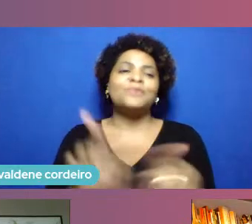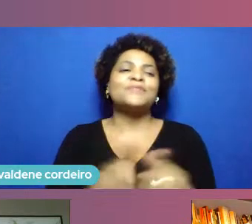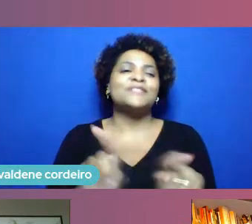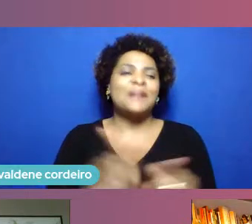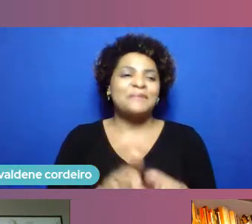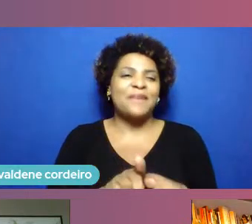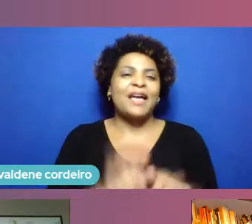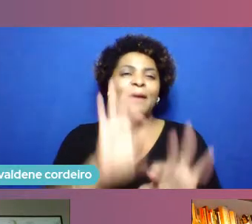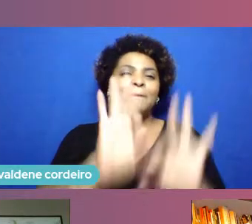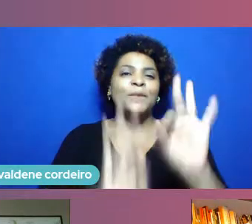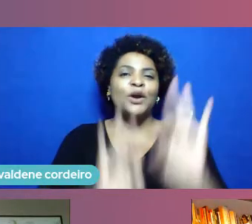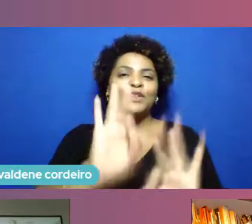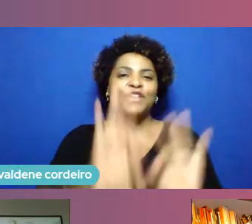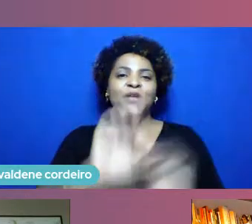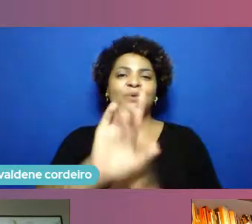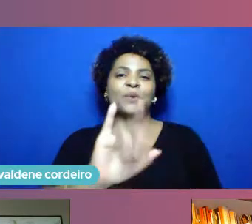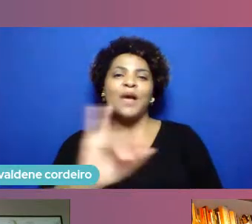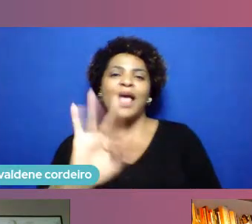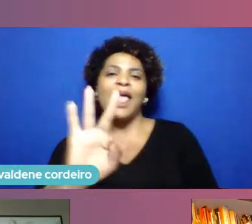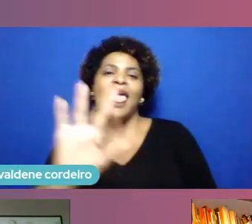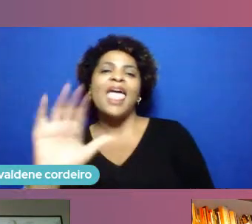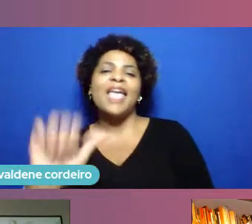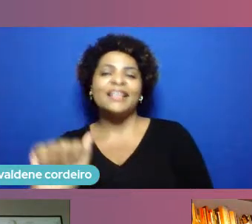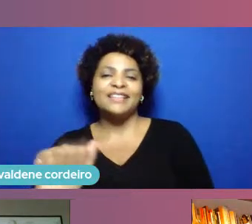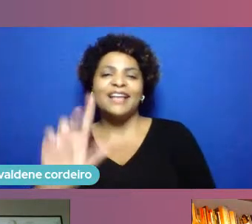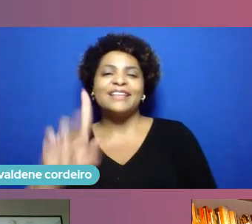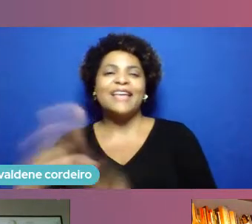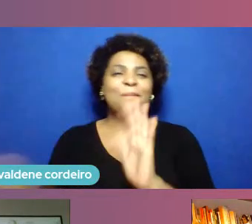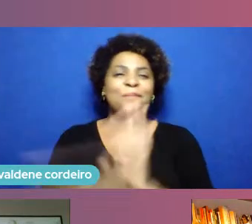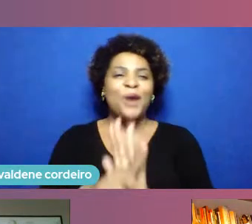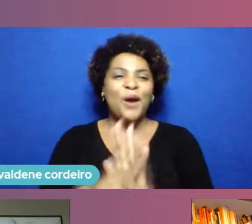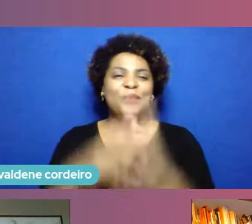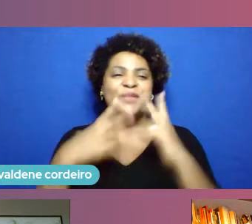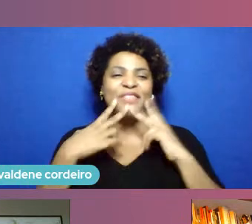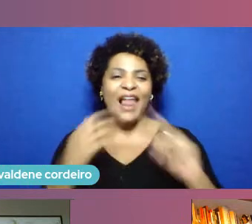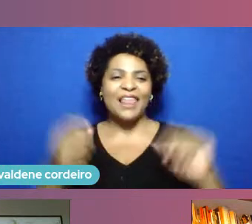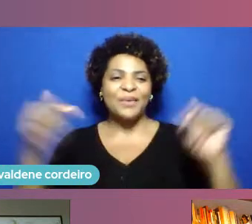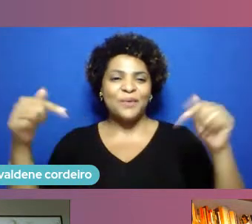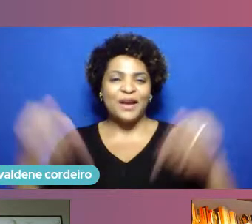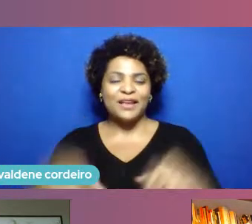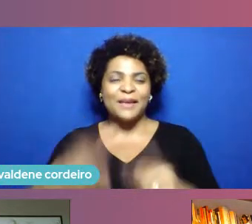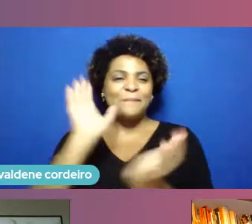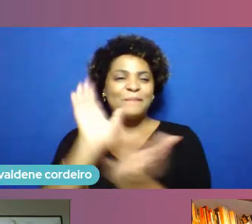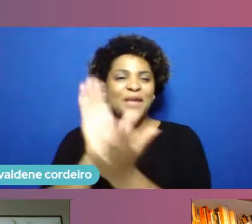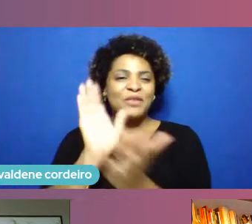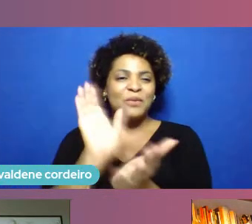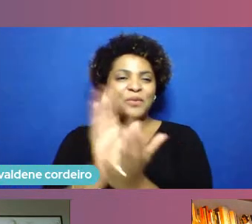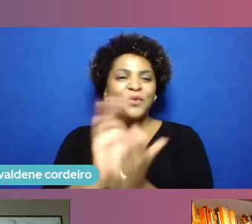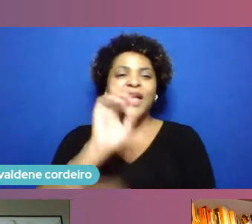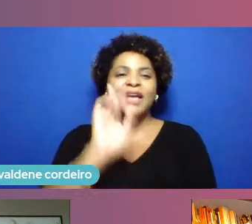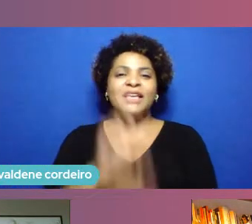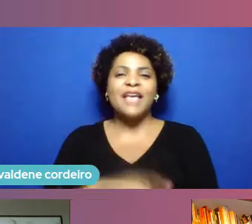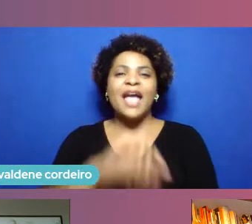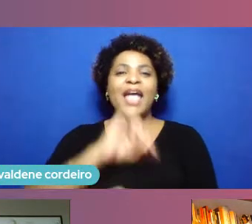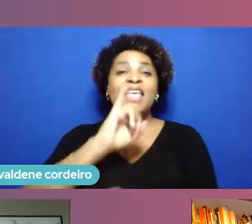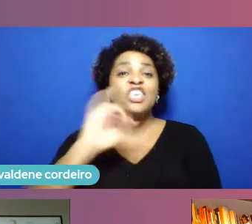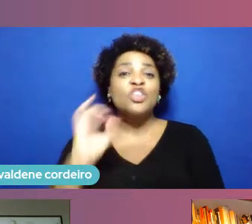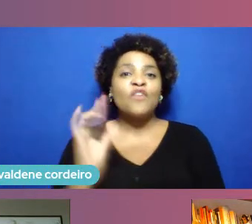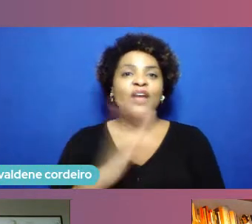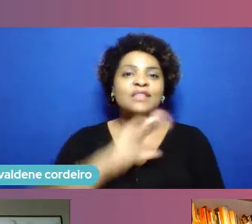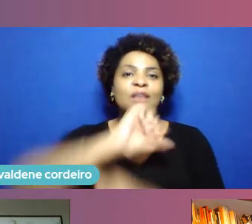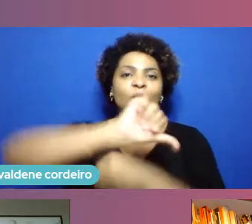pernambucana como o Luciano mencionou ali da outra que é o Esquadrão de Inovação e Transformação Aberta é a sigla EITA